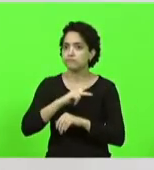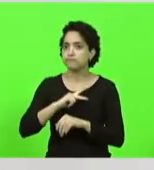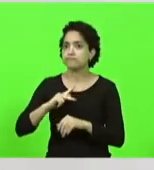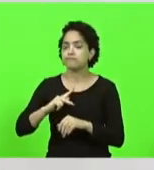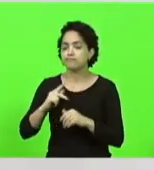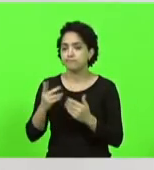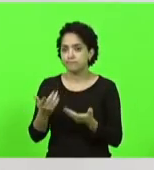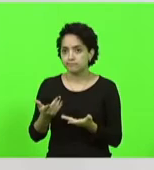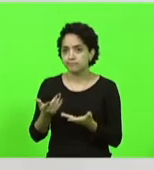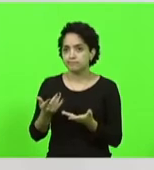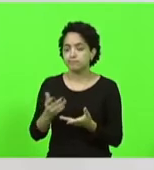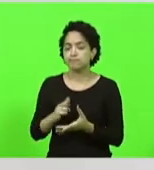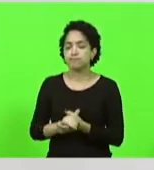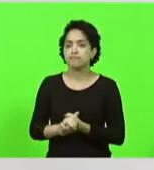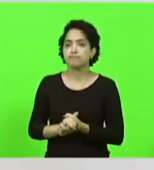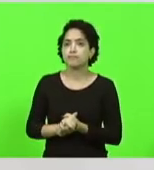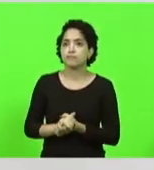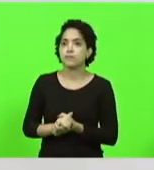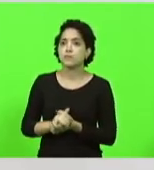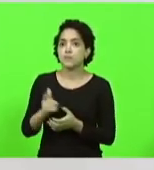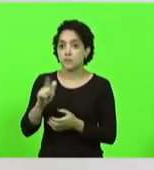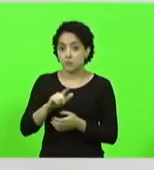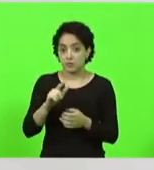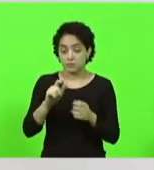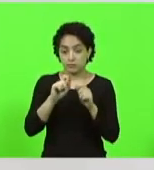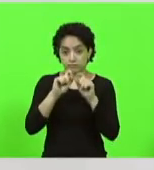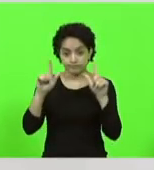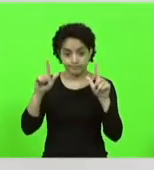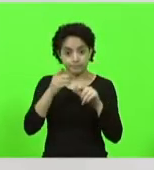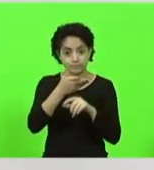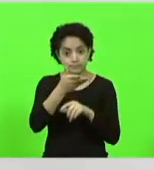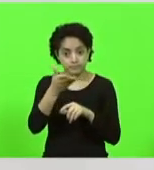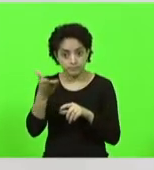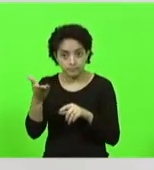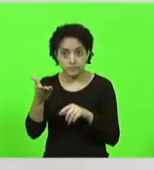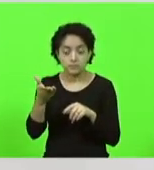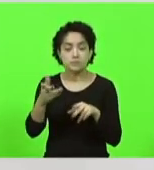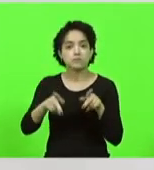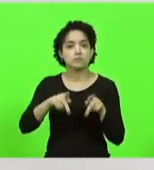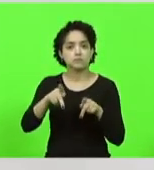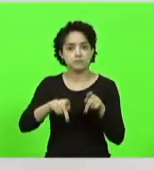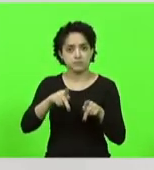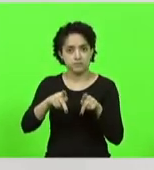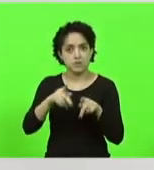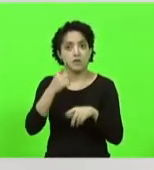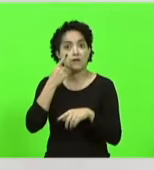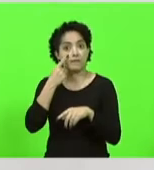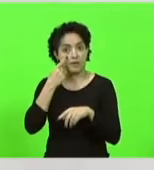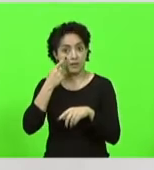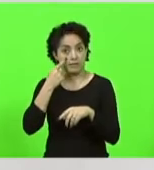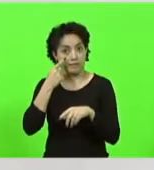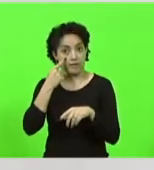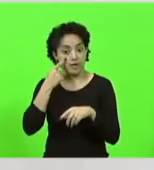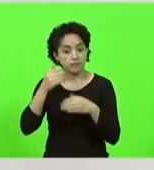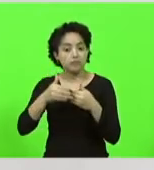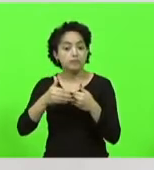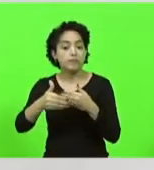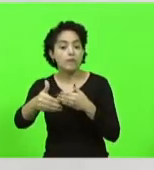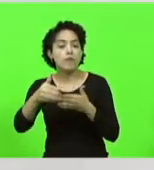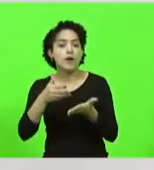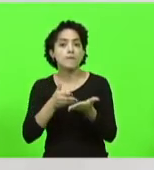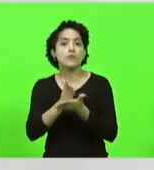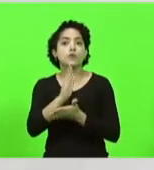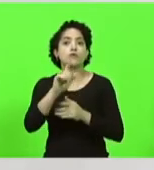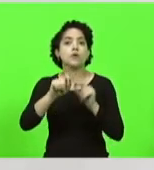eu chamo atenção mais uma vez dos catarinenses fiquem olhando o que essa casa vai aprovar nas próximas duas semanas